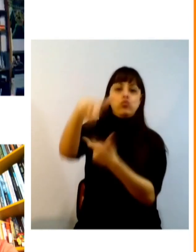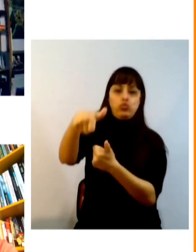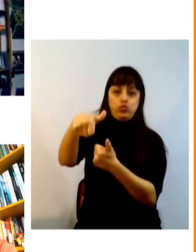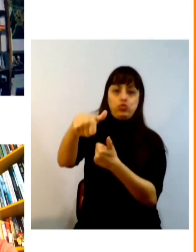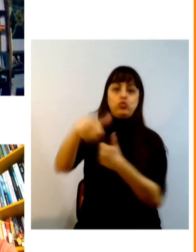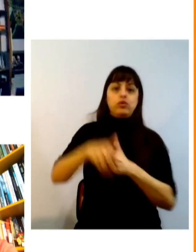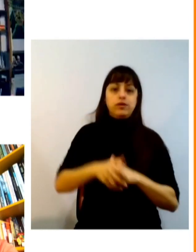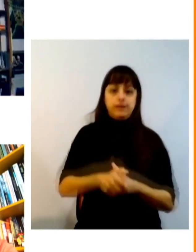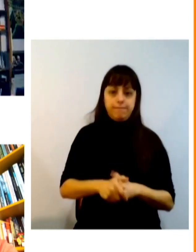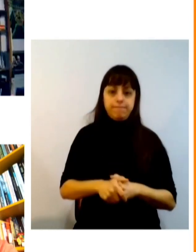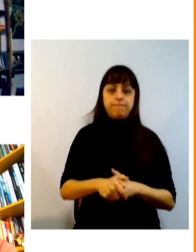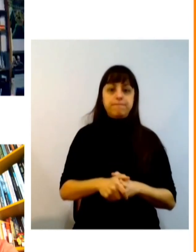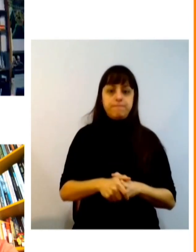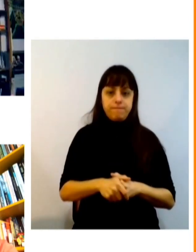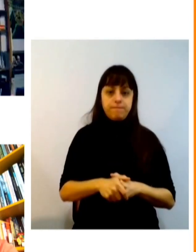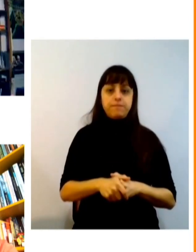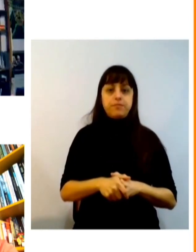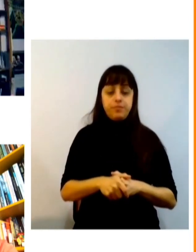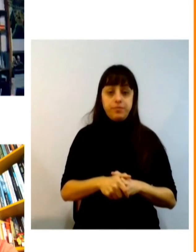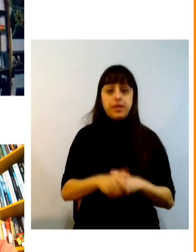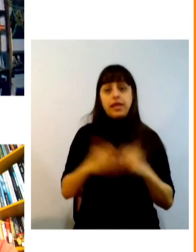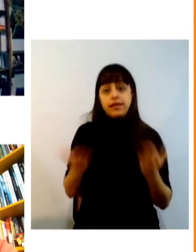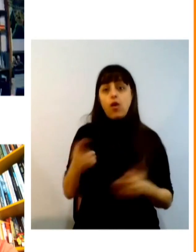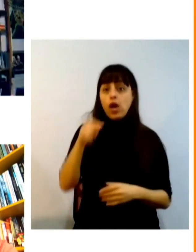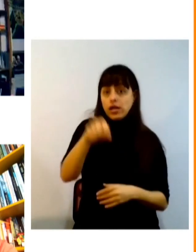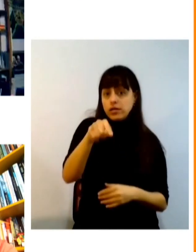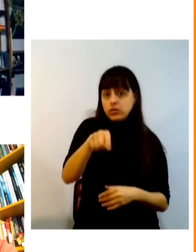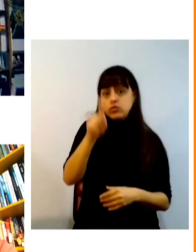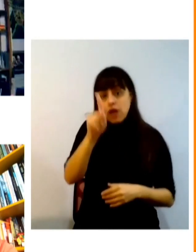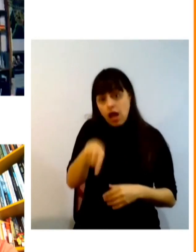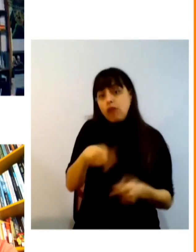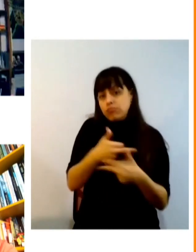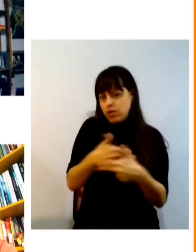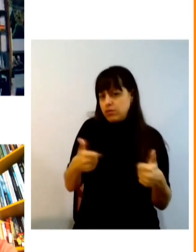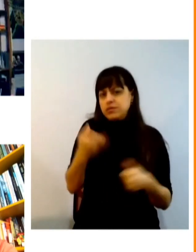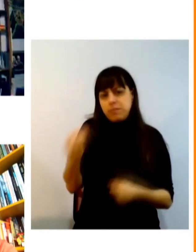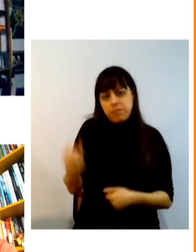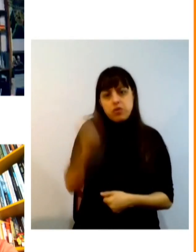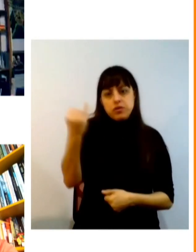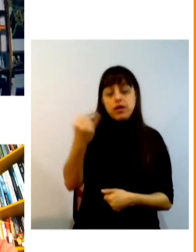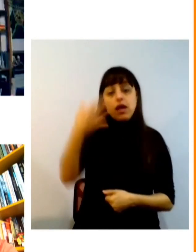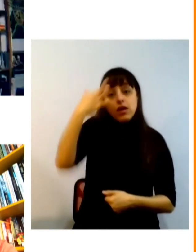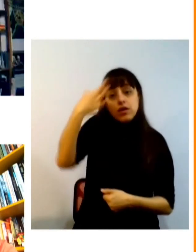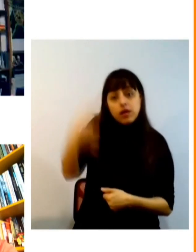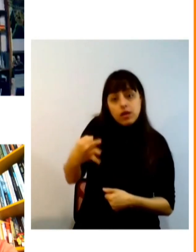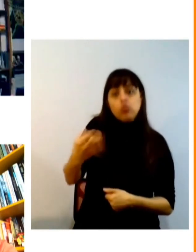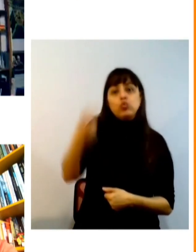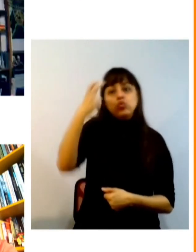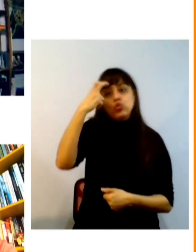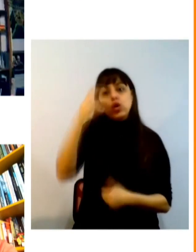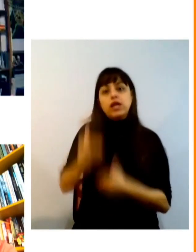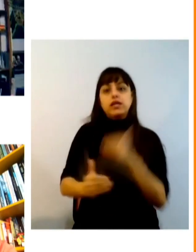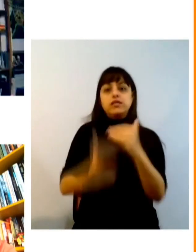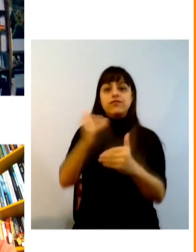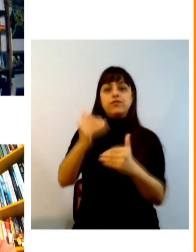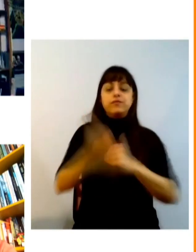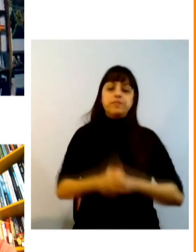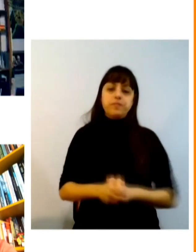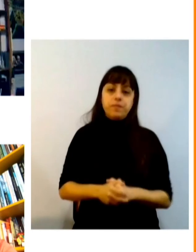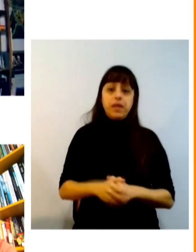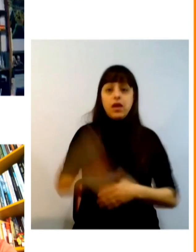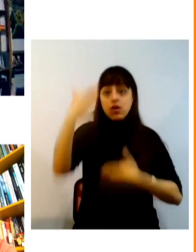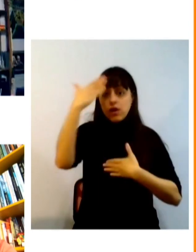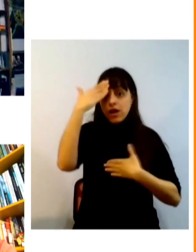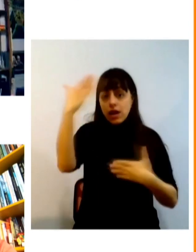e isso é importante ter em conta eu acho que é um elemento fundamental para entender